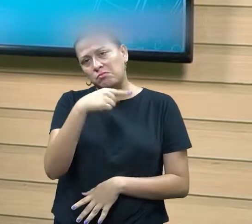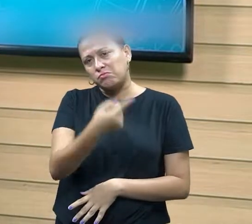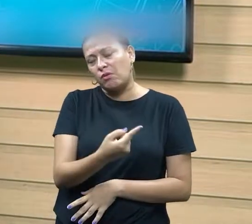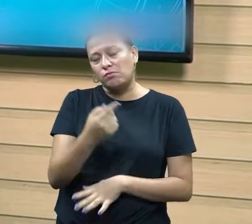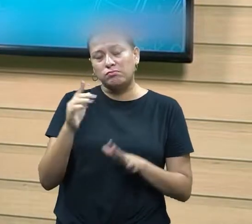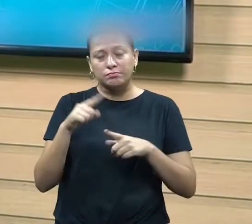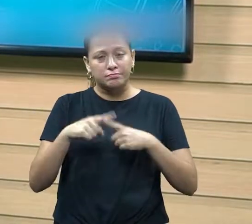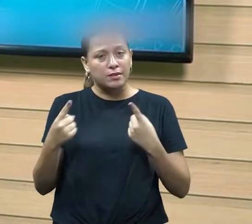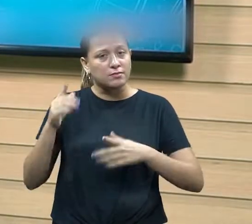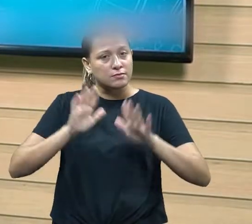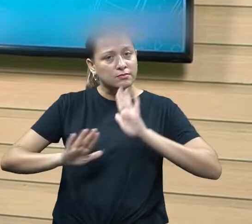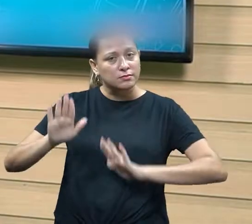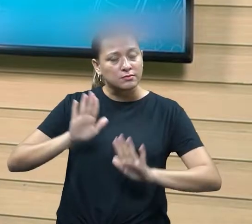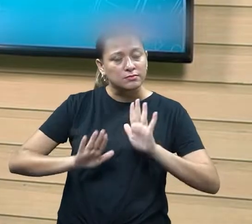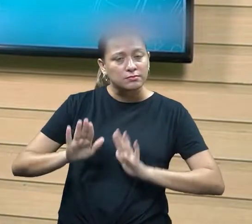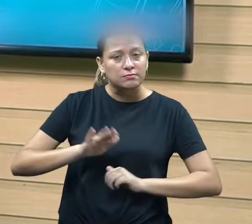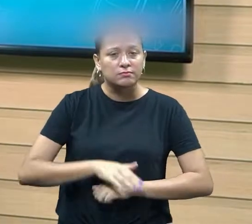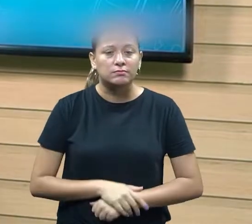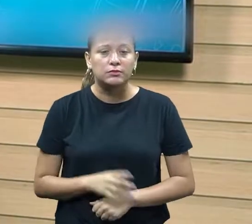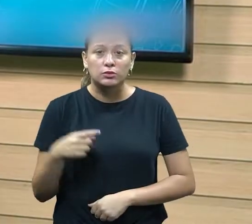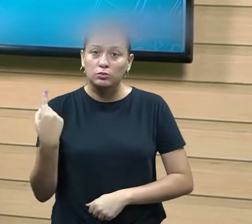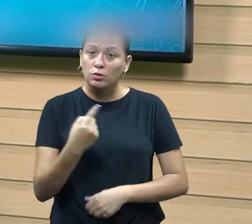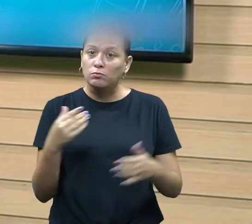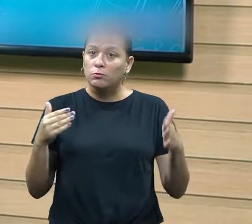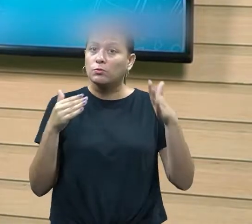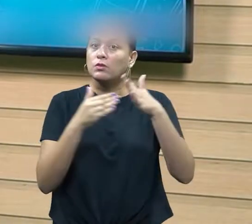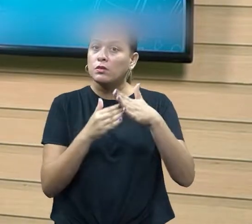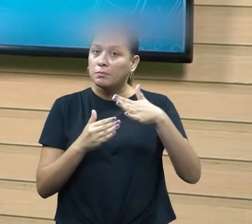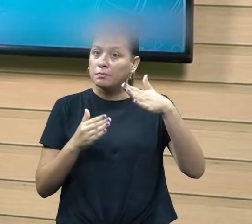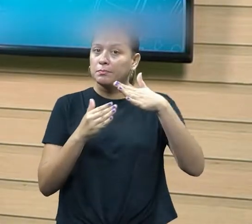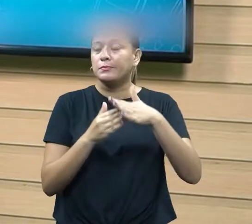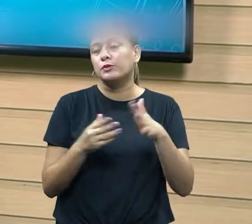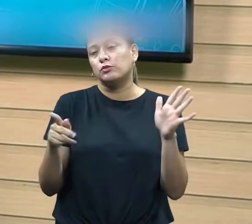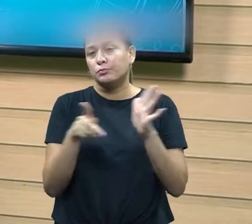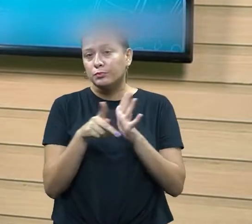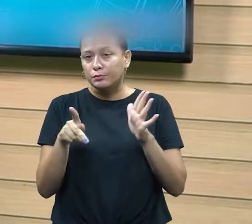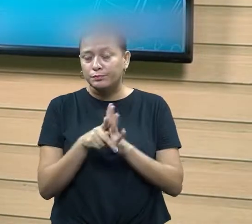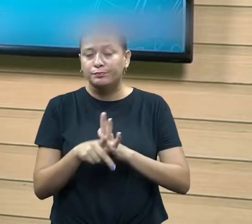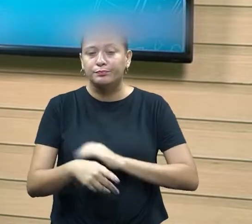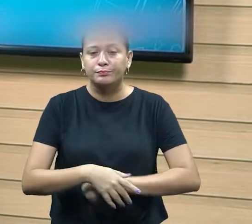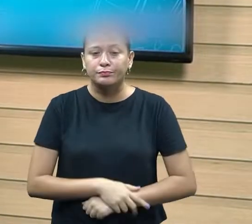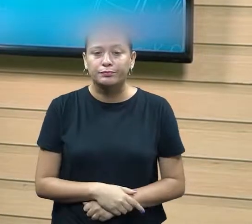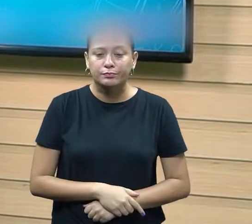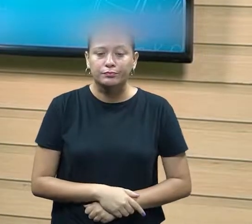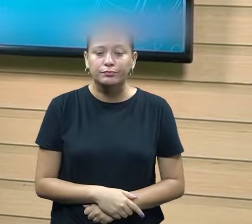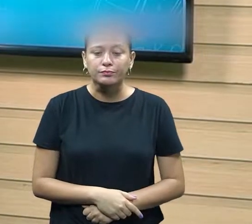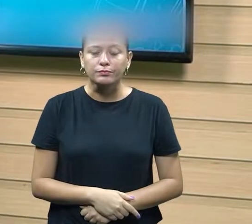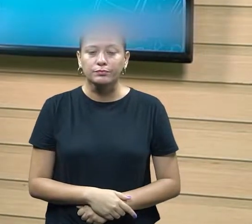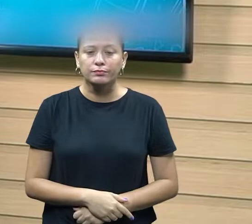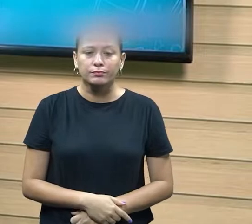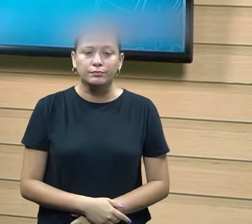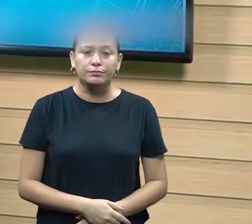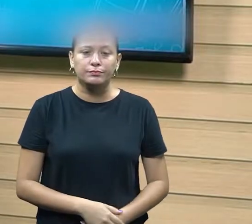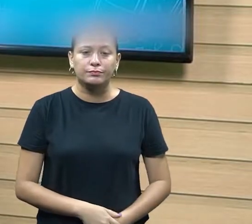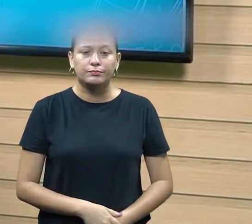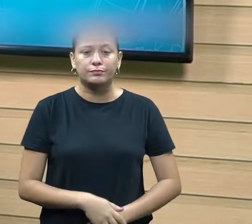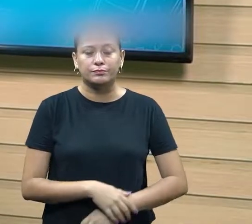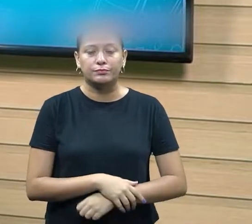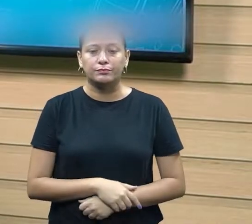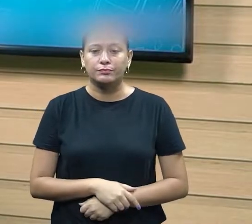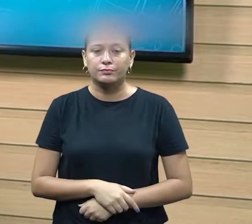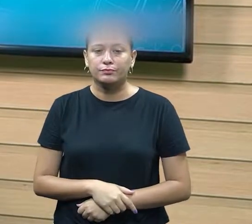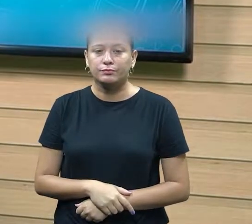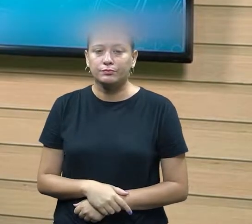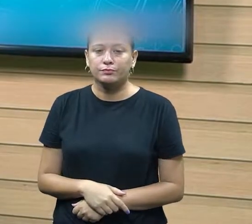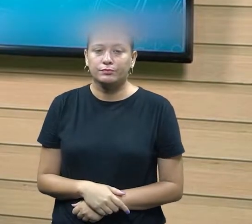todos nós temos os nossos limites né vamos dizer todos nós temos né a nossa fraqueza né